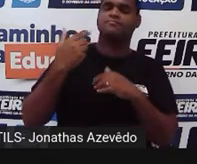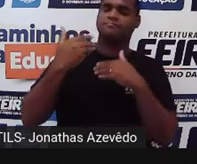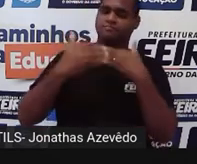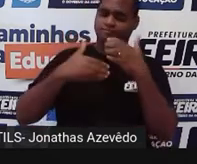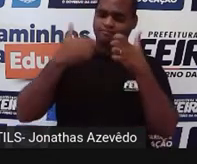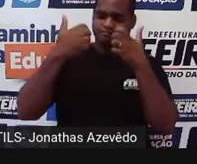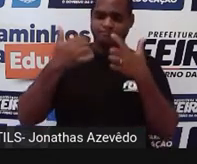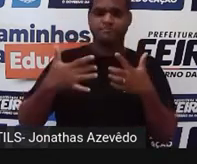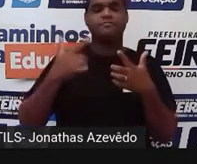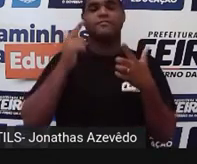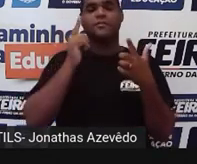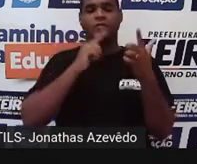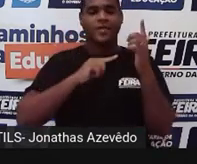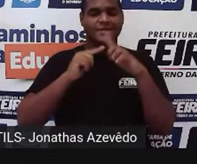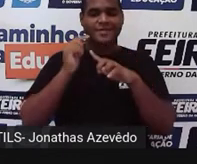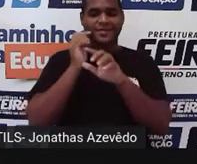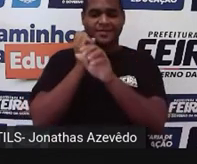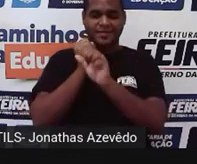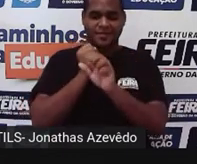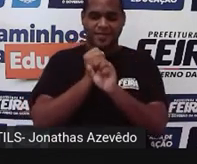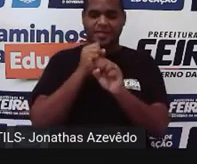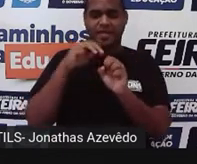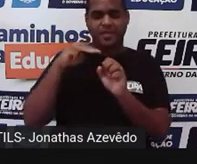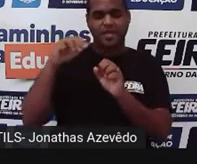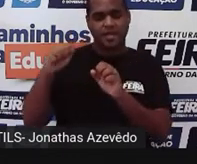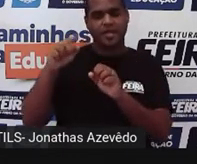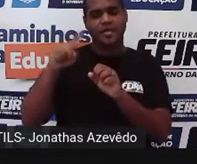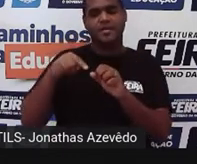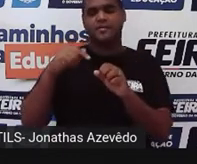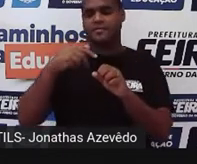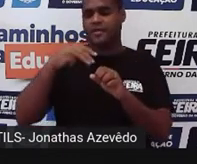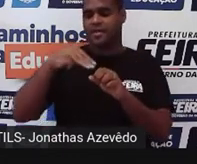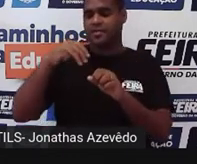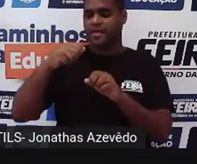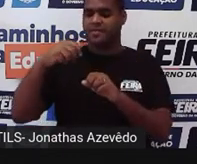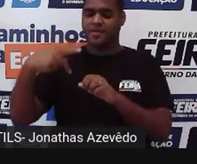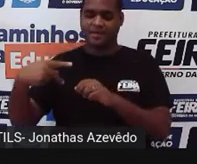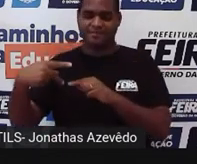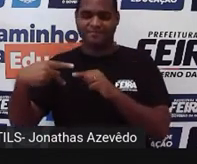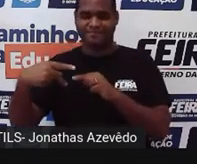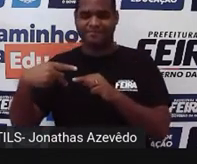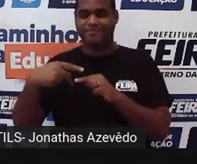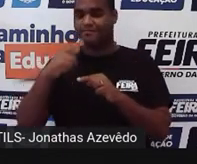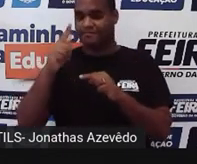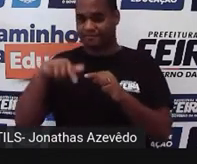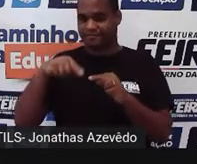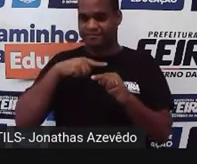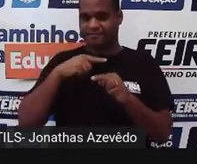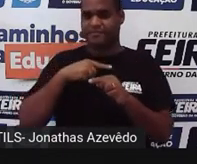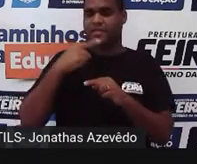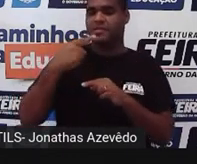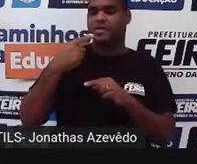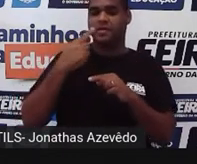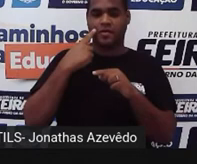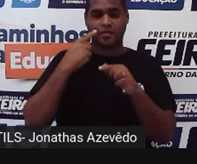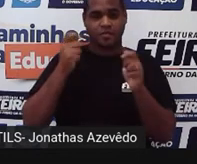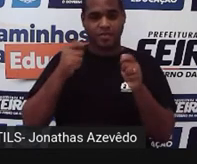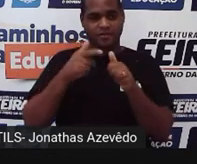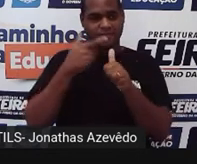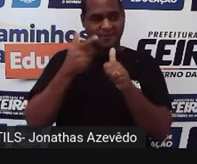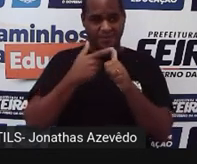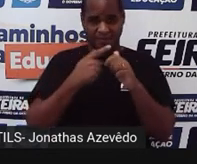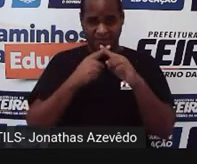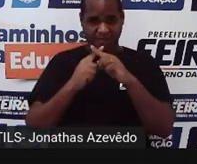do cálculo da média aritmética ponderada. Vou repetir. Primeiro multiplica os